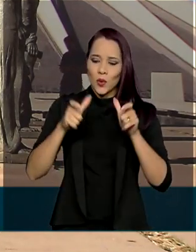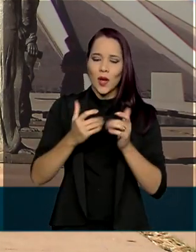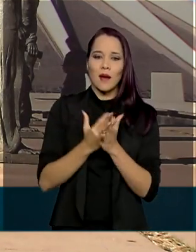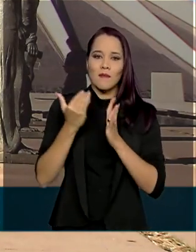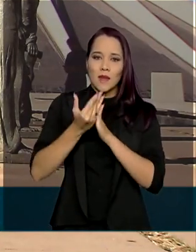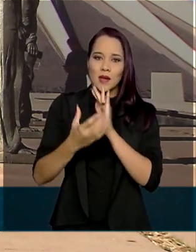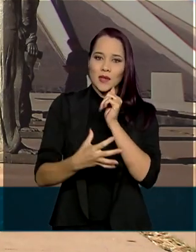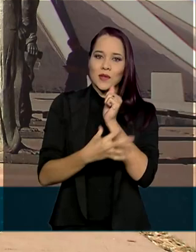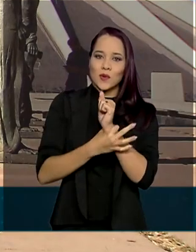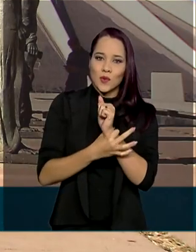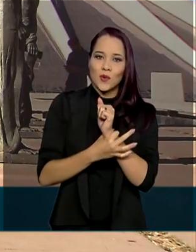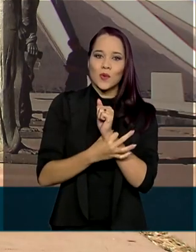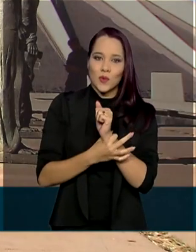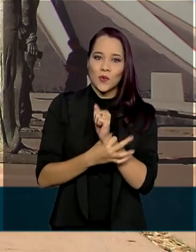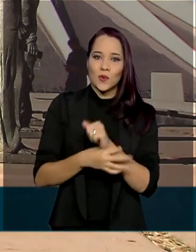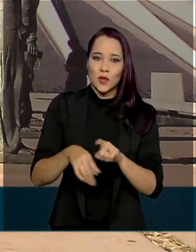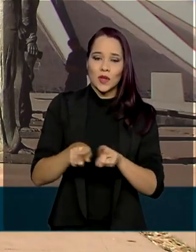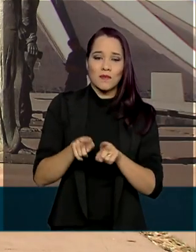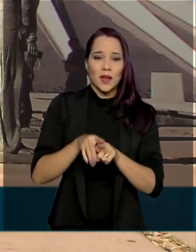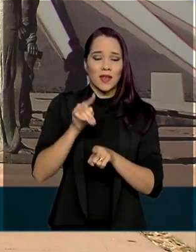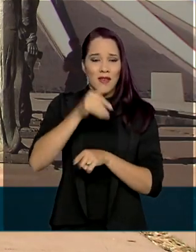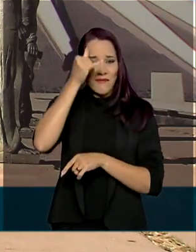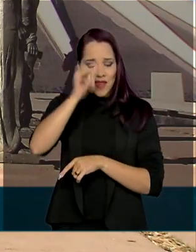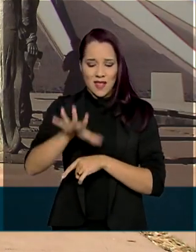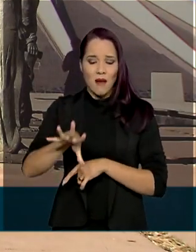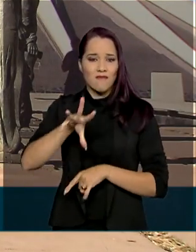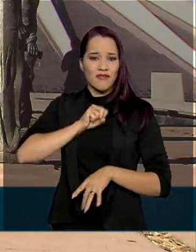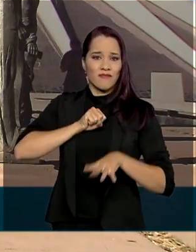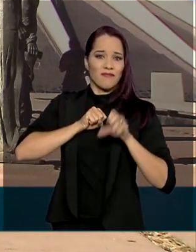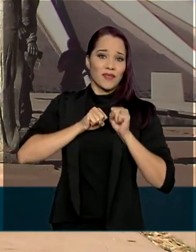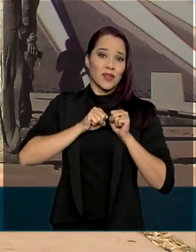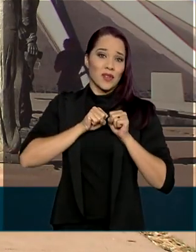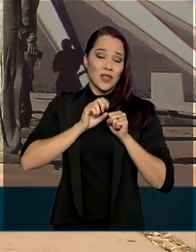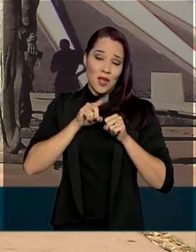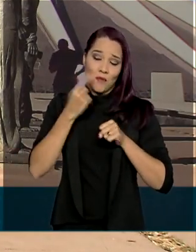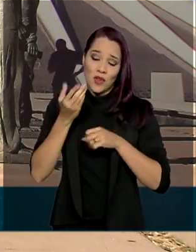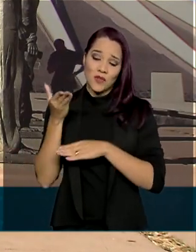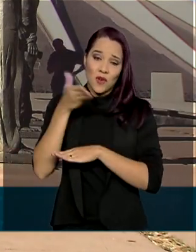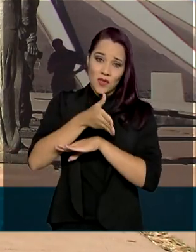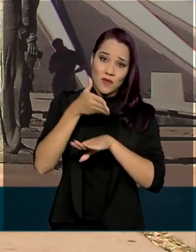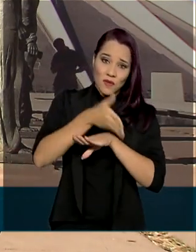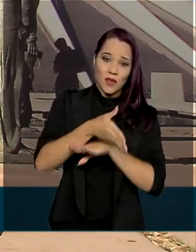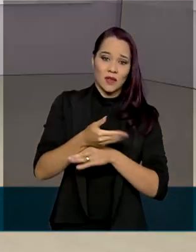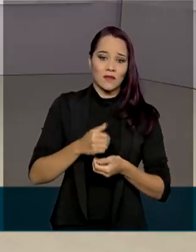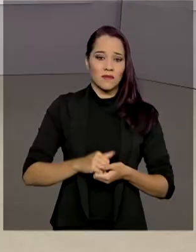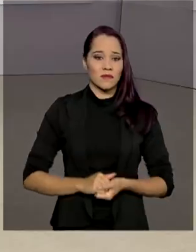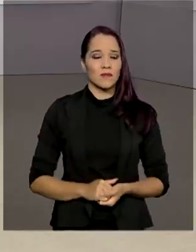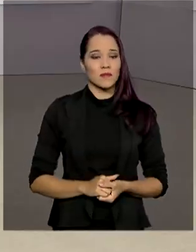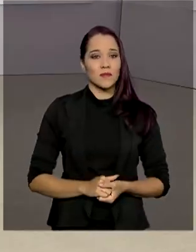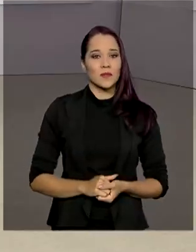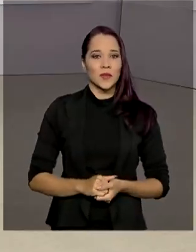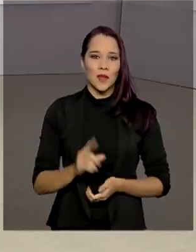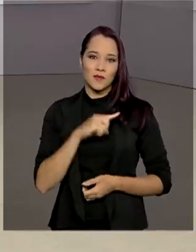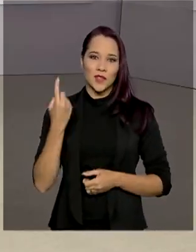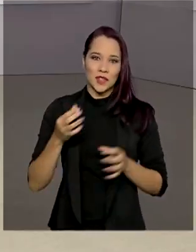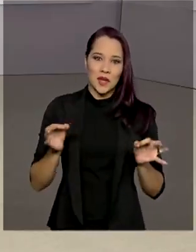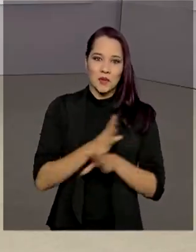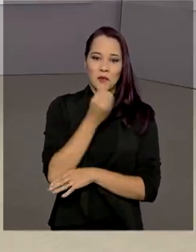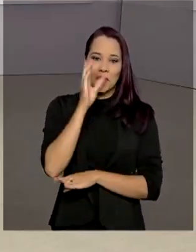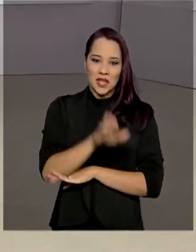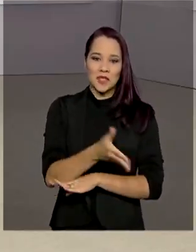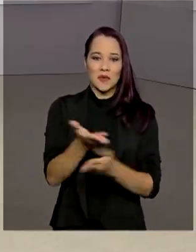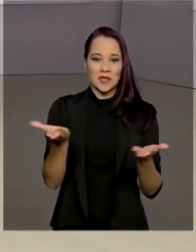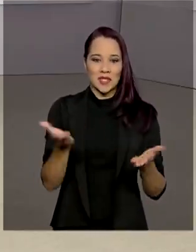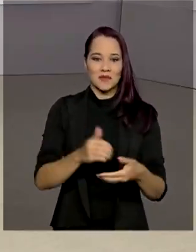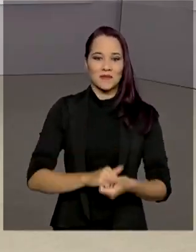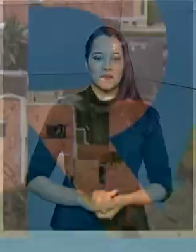seguro e que não venha a contaminar quando vier a frequentar esses locais. A gente fica por aqui. Boa tarde